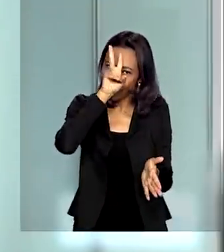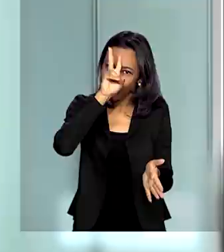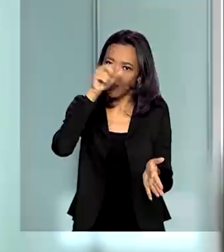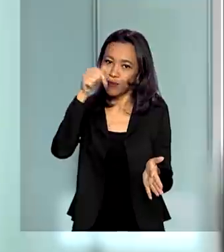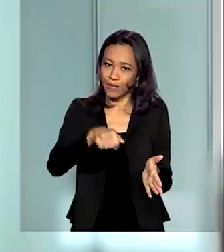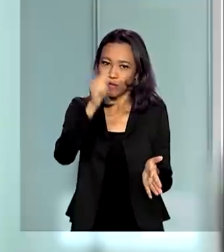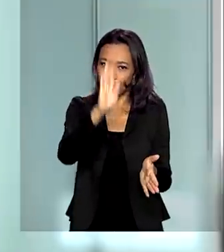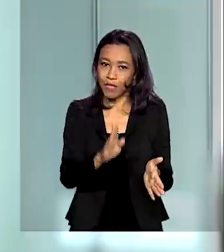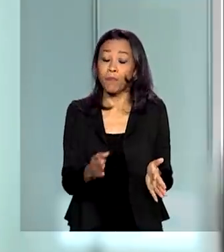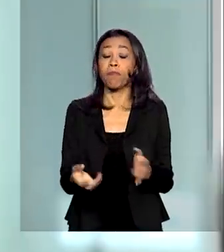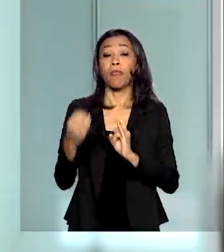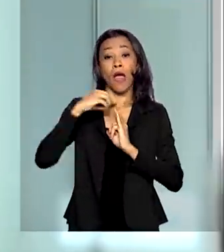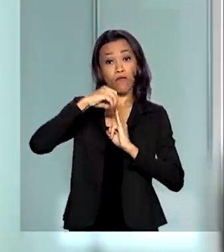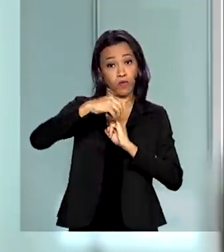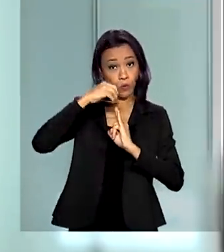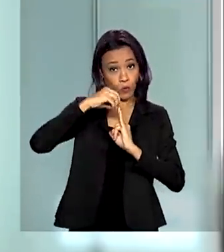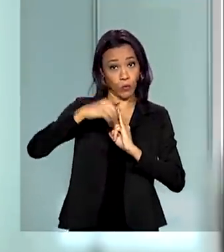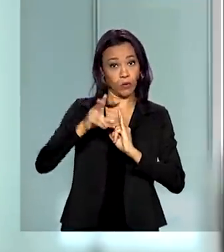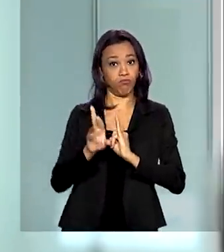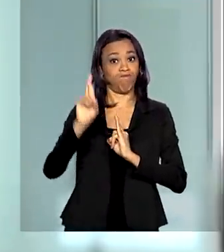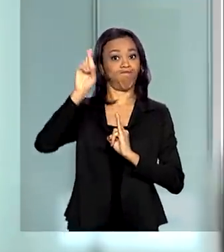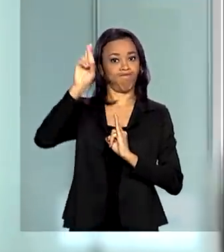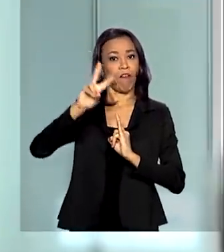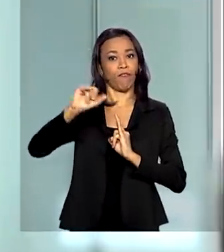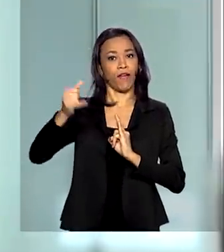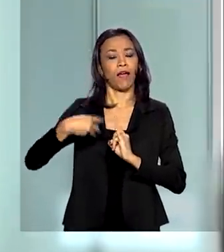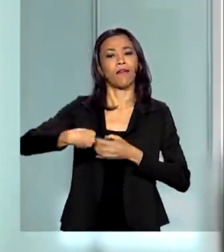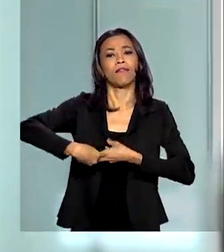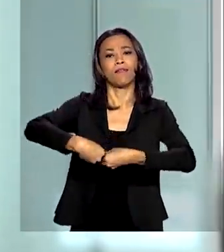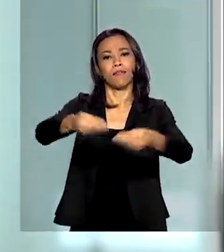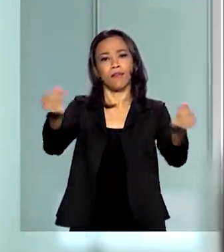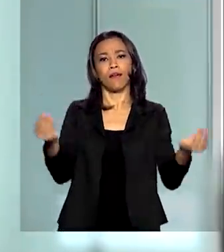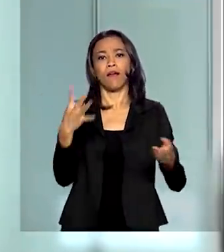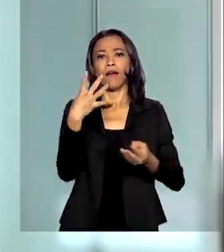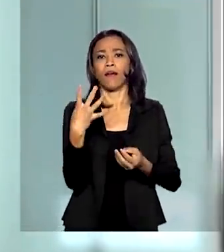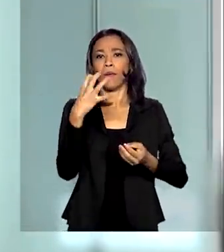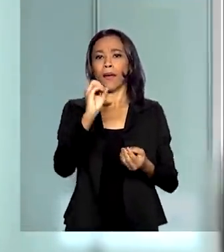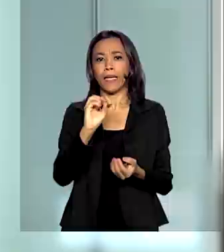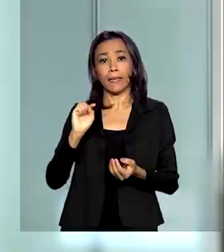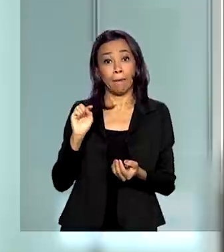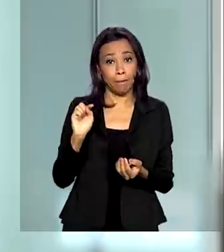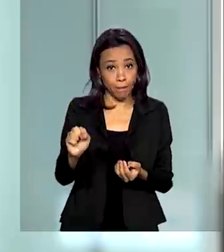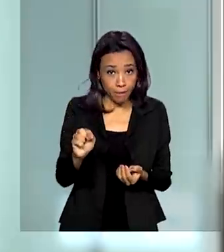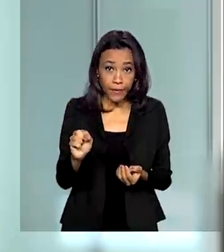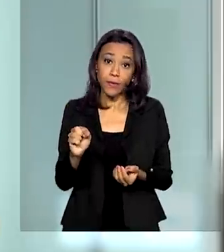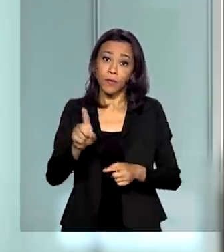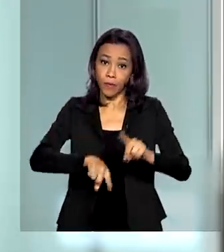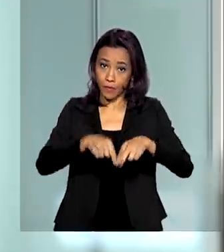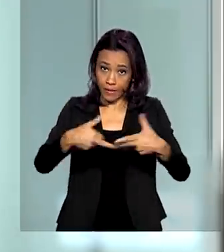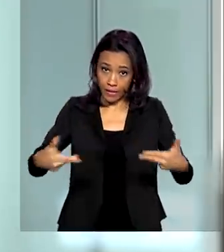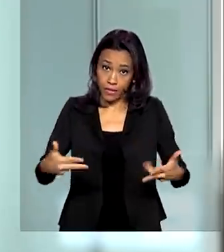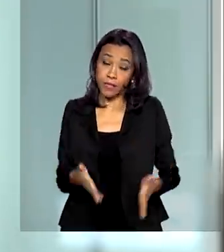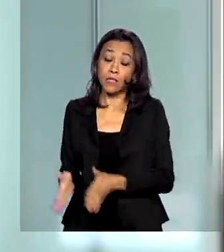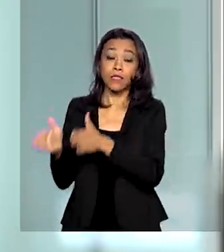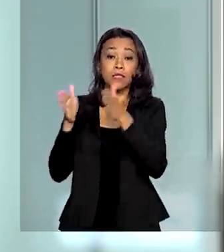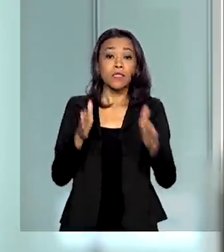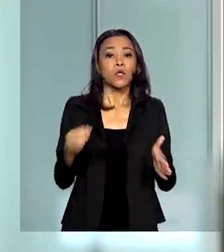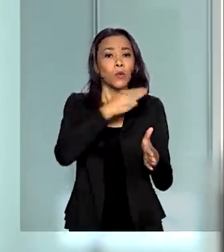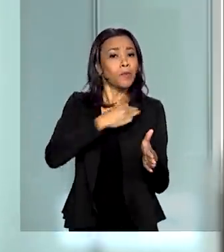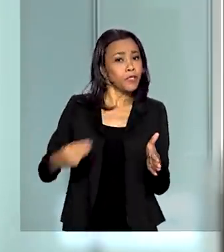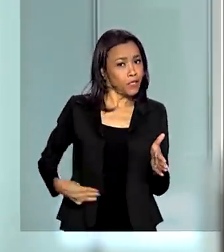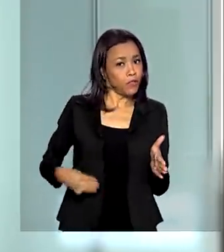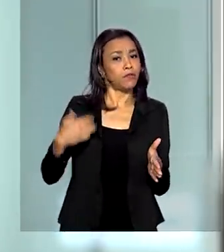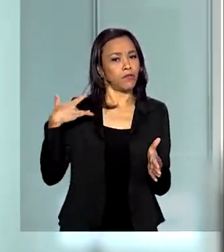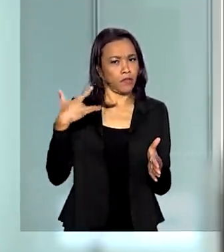de abril, a Fiocruz deve entregar mais 40 mil unidades. O ministro da Saúde comentou a taxa de